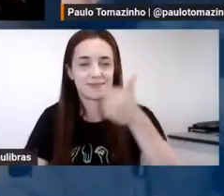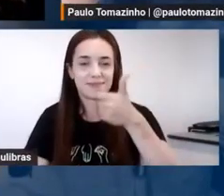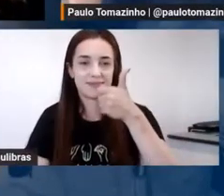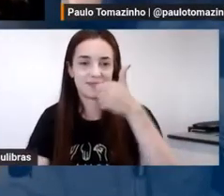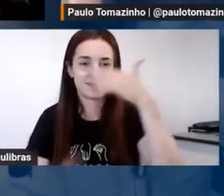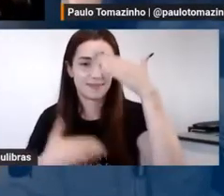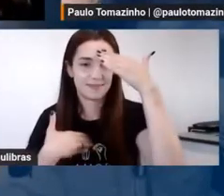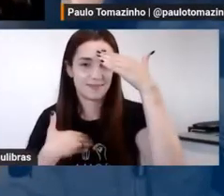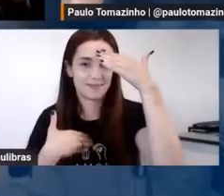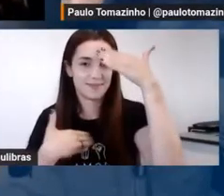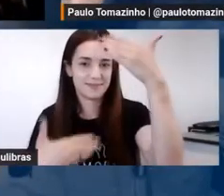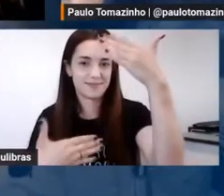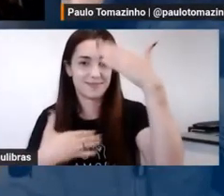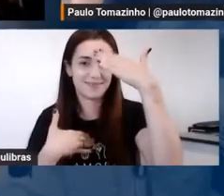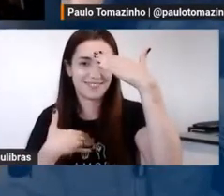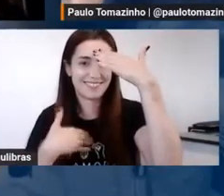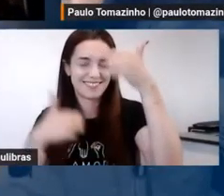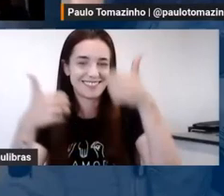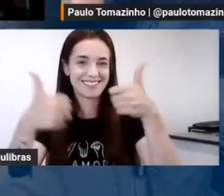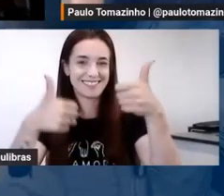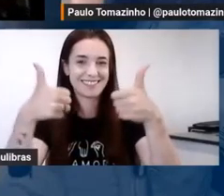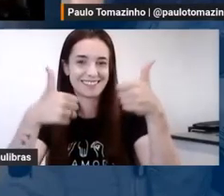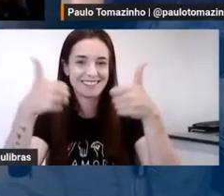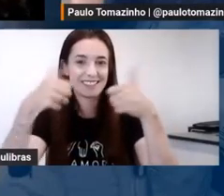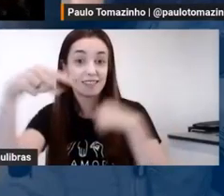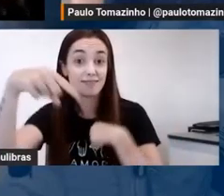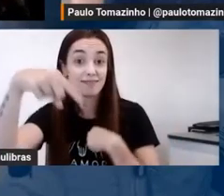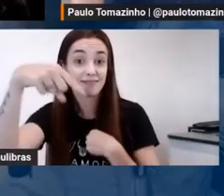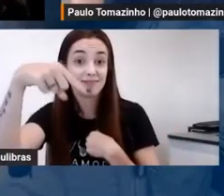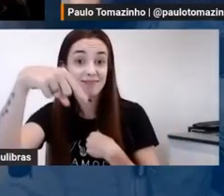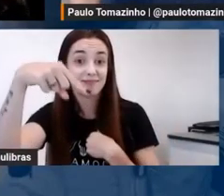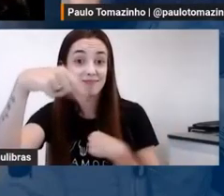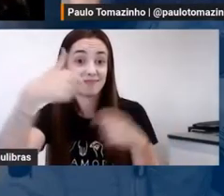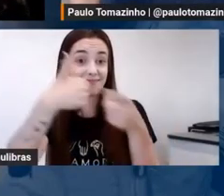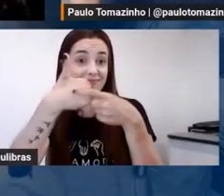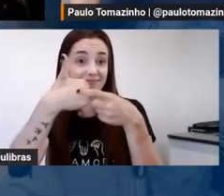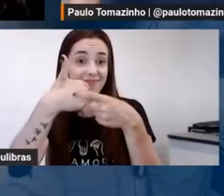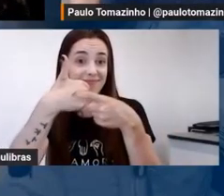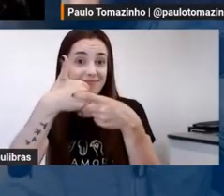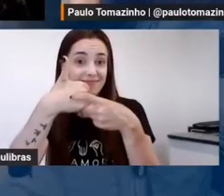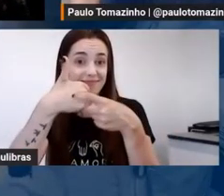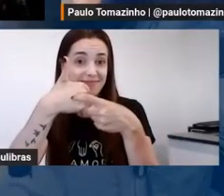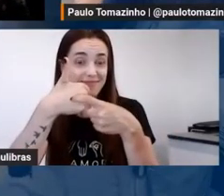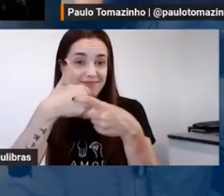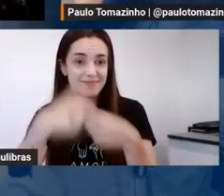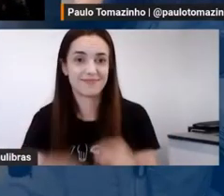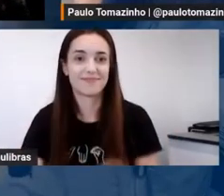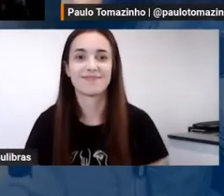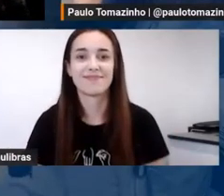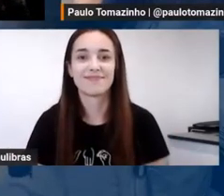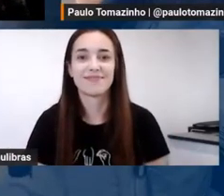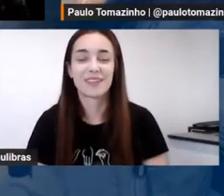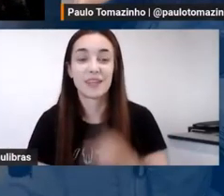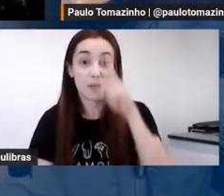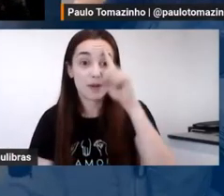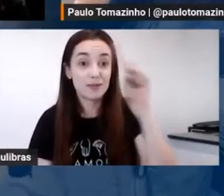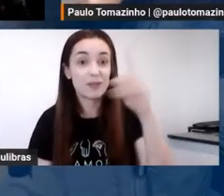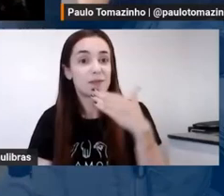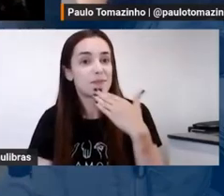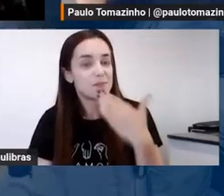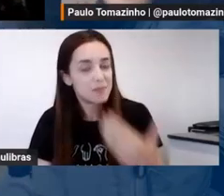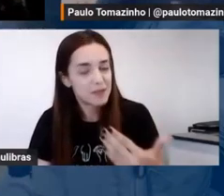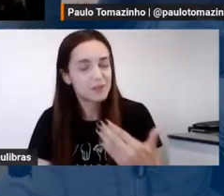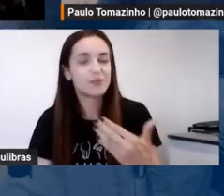aceite do convite de você estar aqui junto conosco, fazendo a tradução, ela está se virando. No primeiro dia ela me pediu, no segundo eu